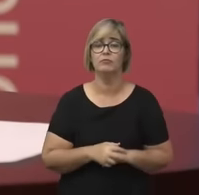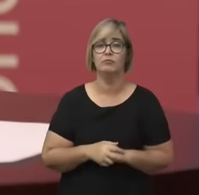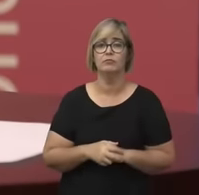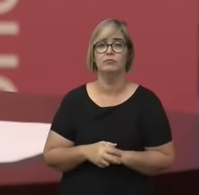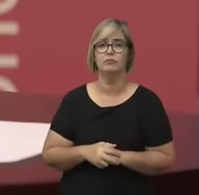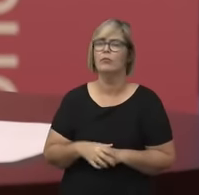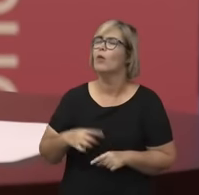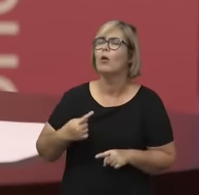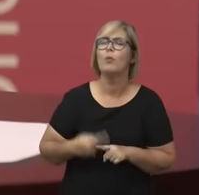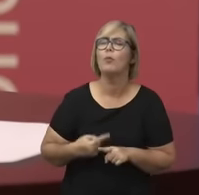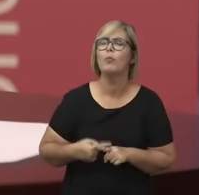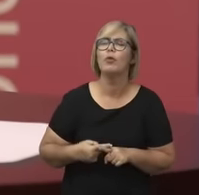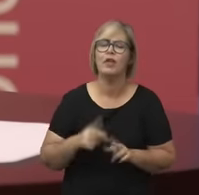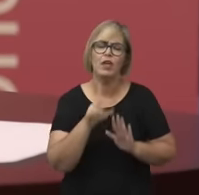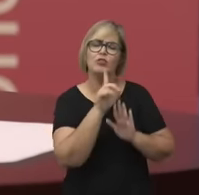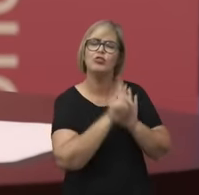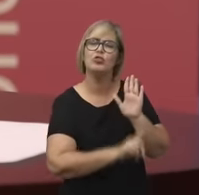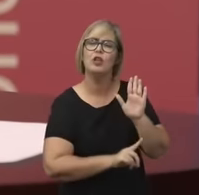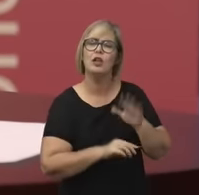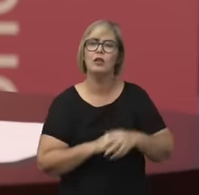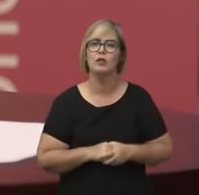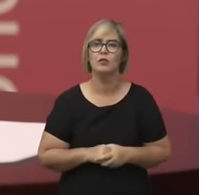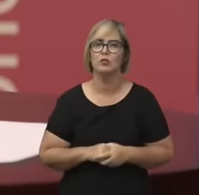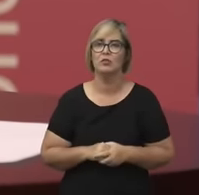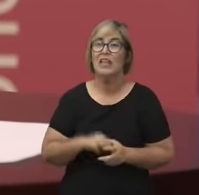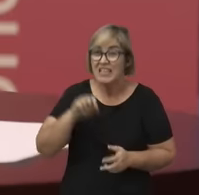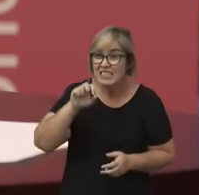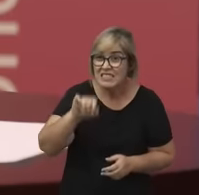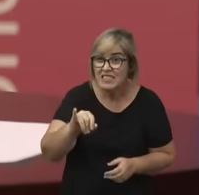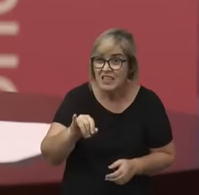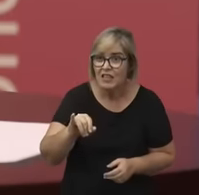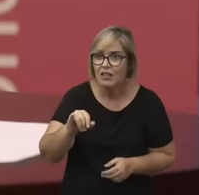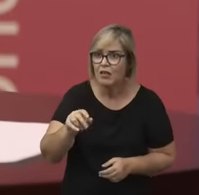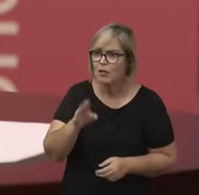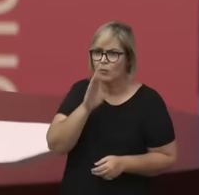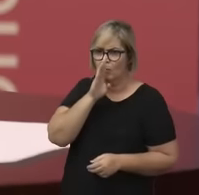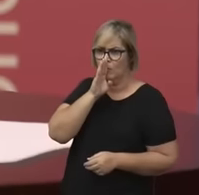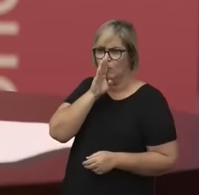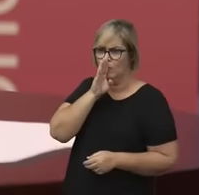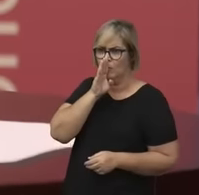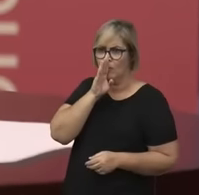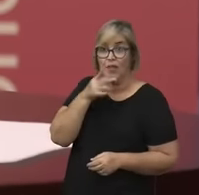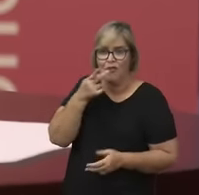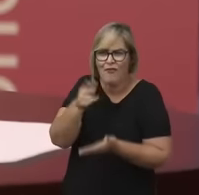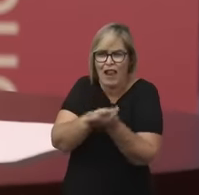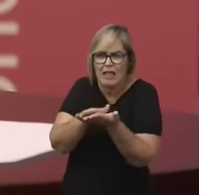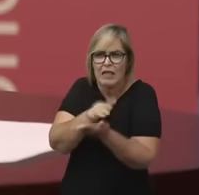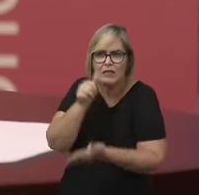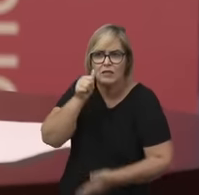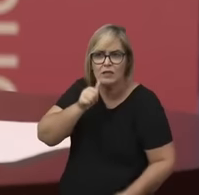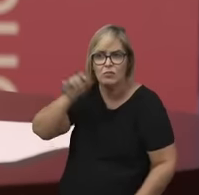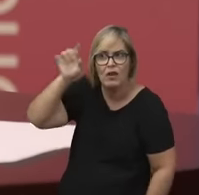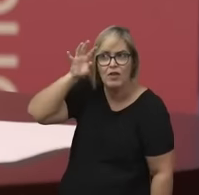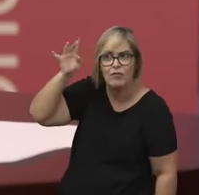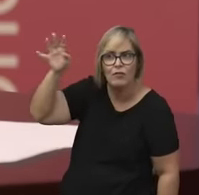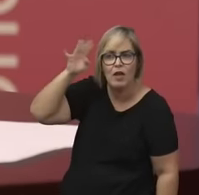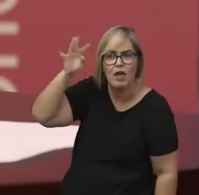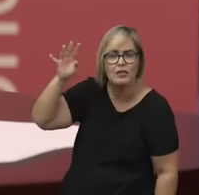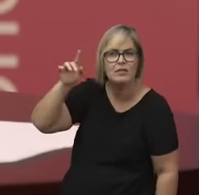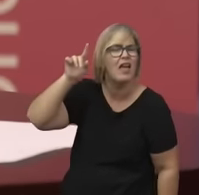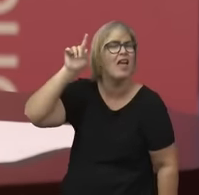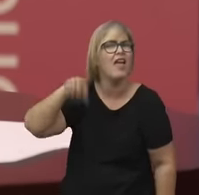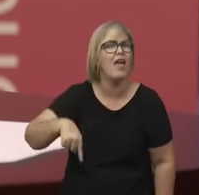Por que uma questão de direito? Porque não falar das mulheres filósofas é impedir que as mulheres